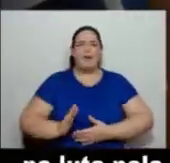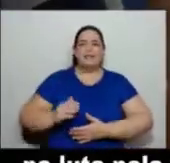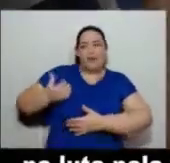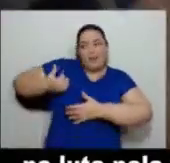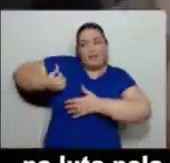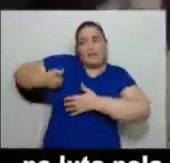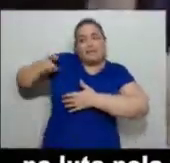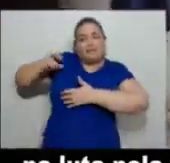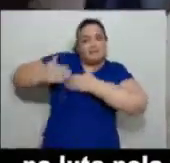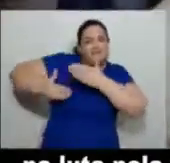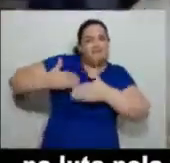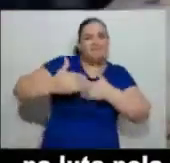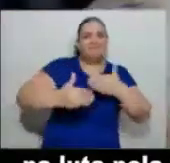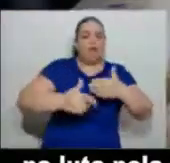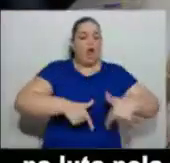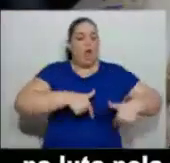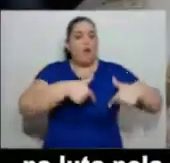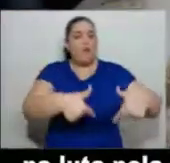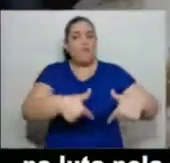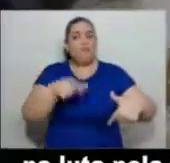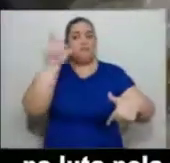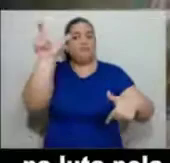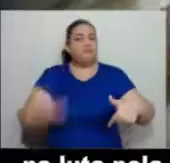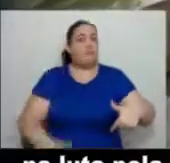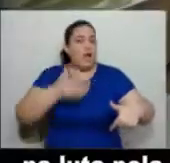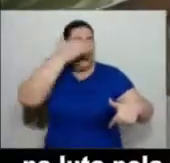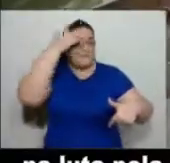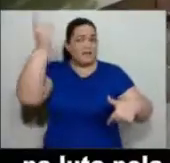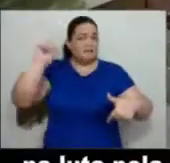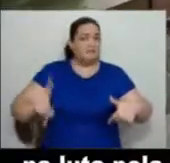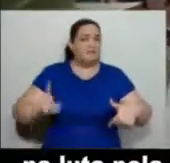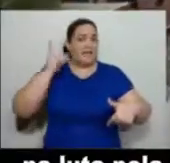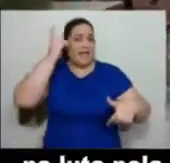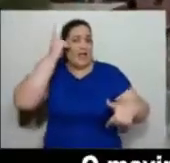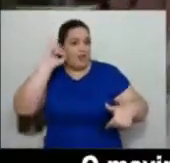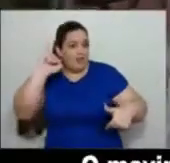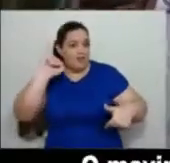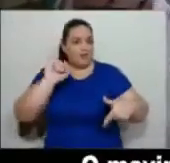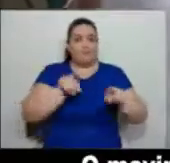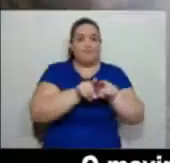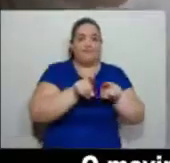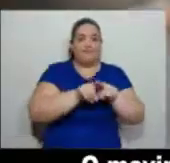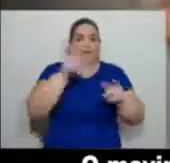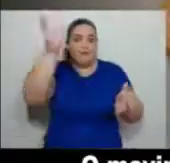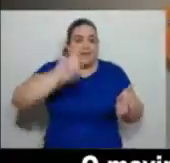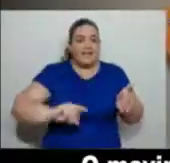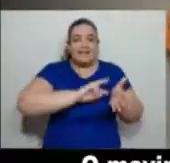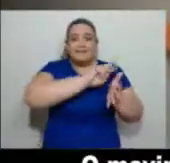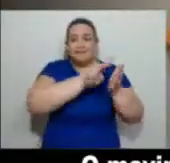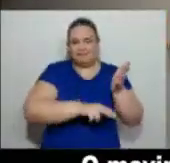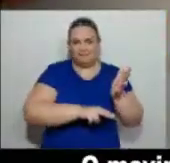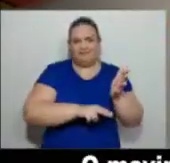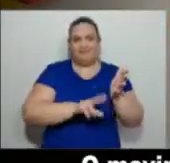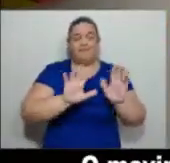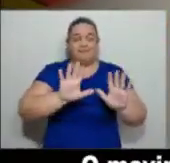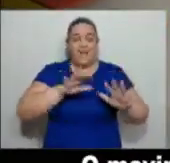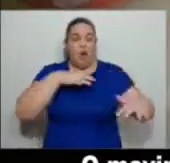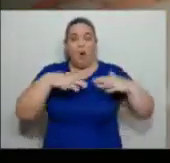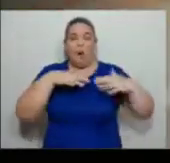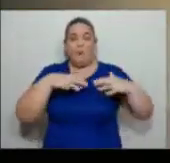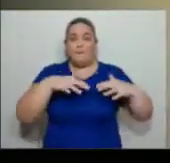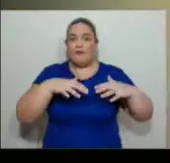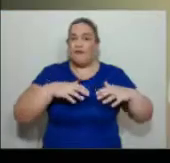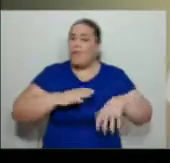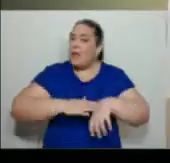anos na luta pela causa da pessoa com deficiência intelectual e múltipla. O movimento é considerado o maior do Brasil e do